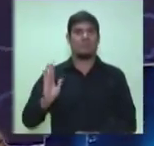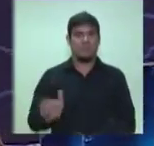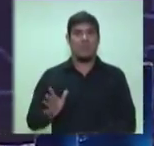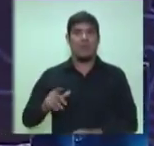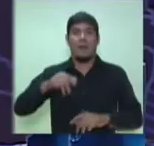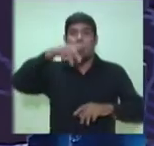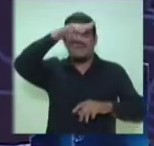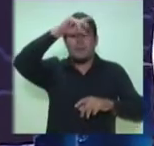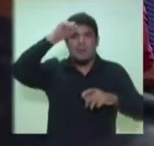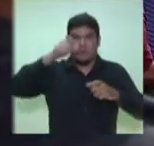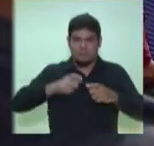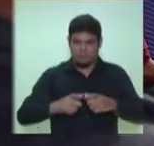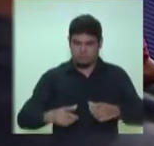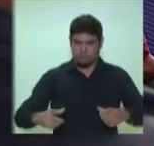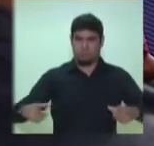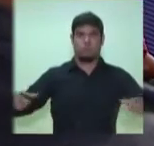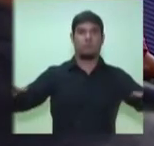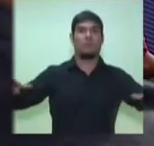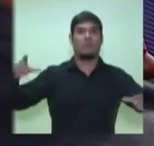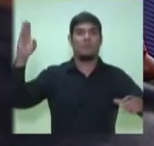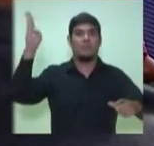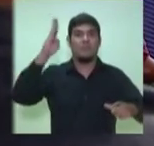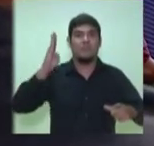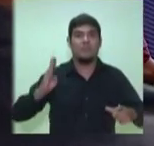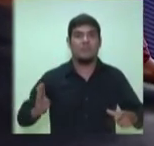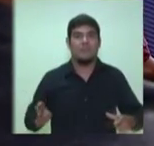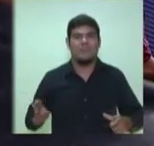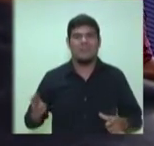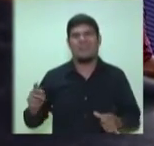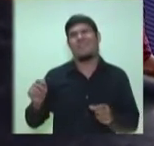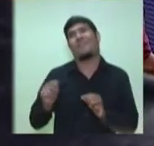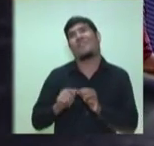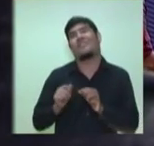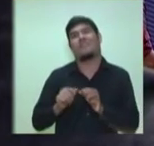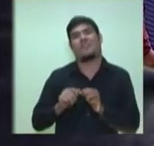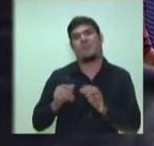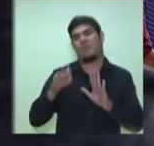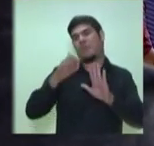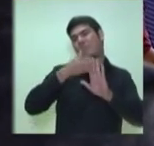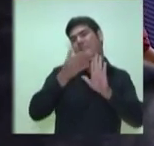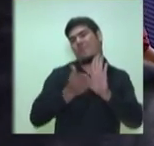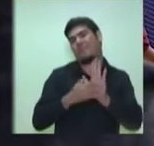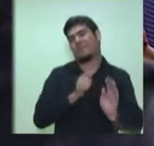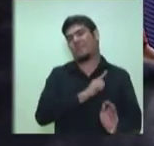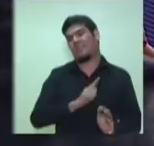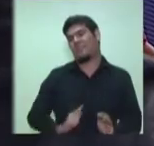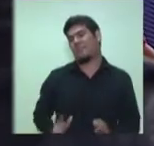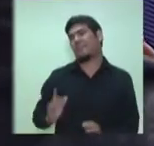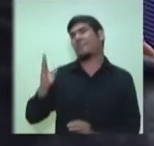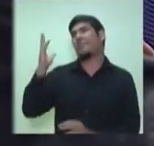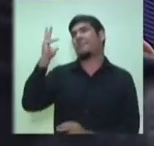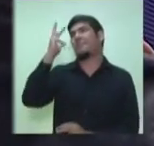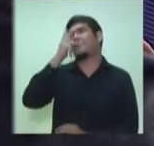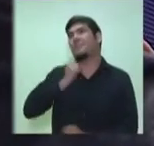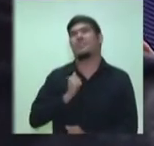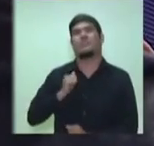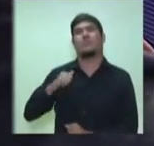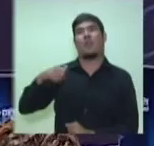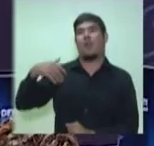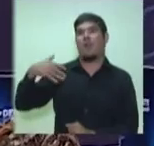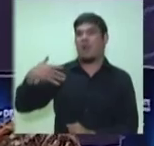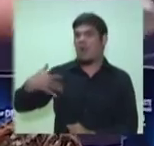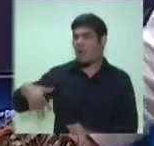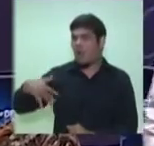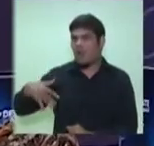complexas do Brasil. Fazer um programa de governo bonito, caro, que já fui somando as promessas, já